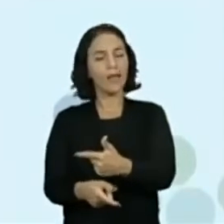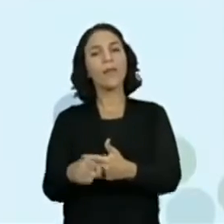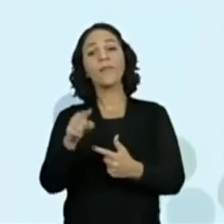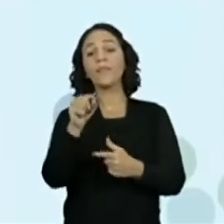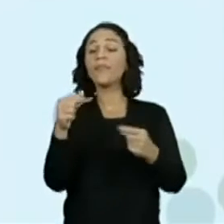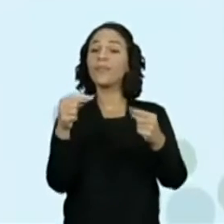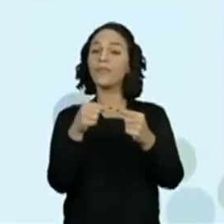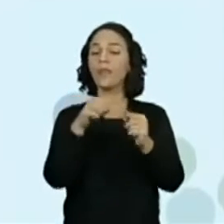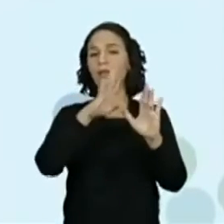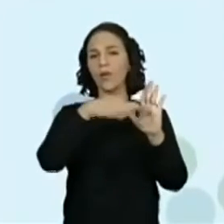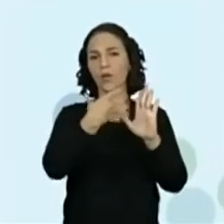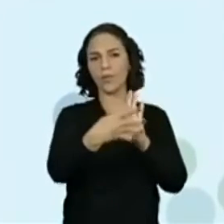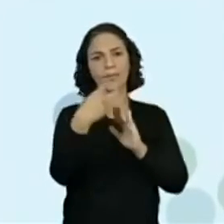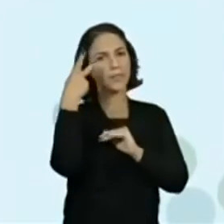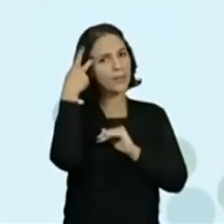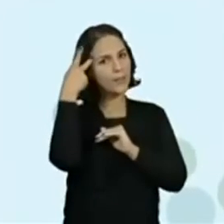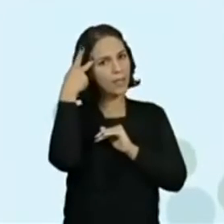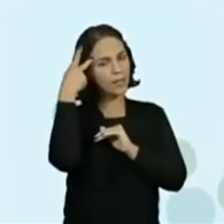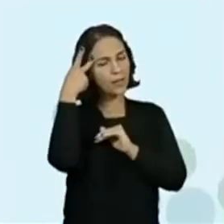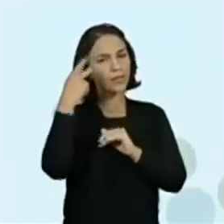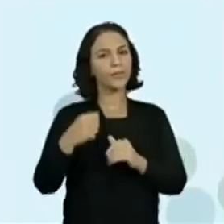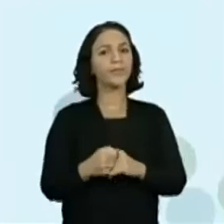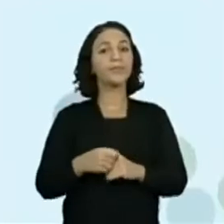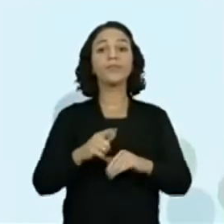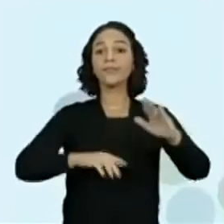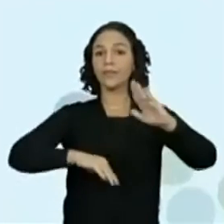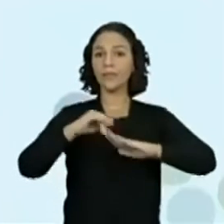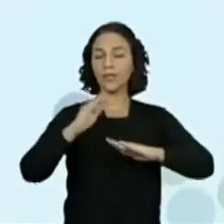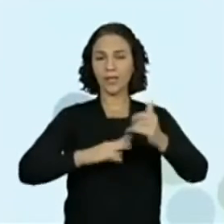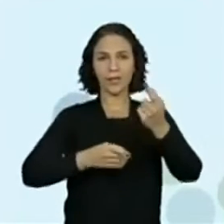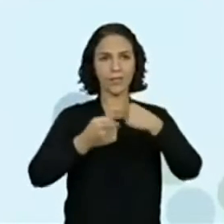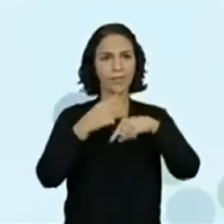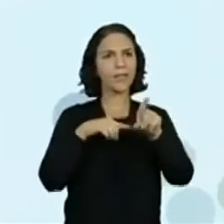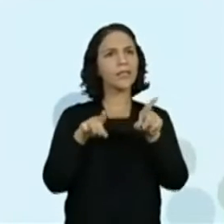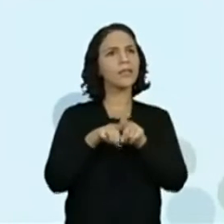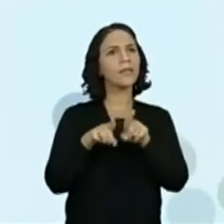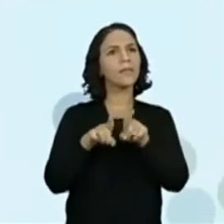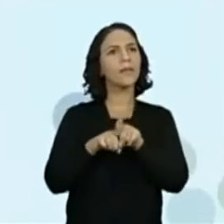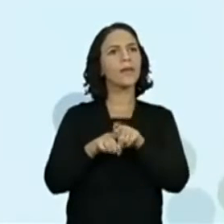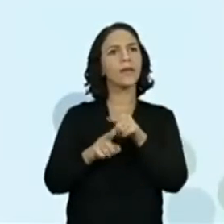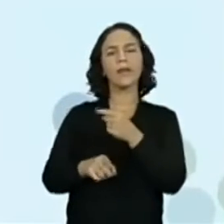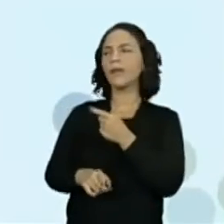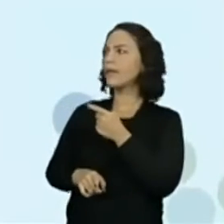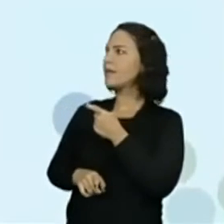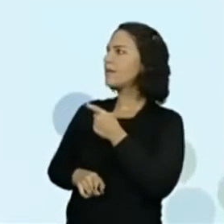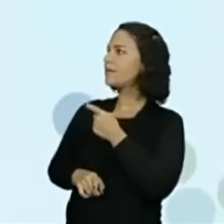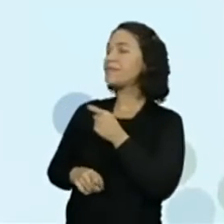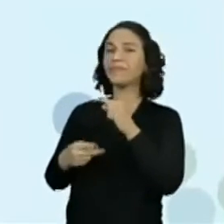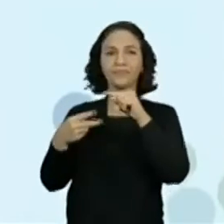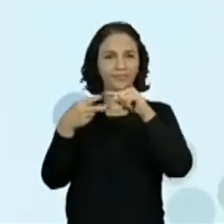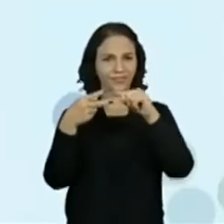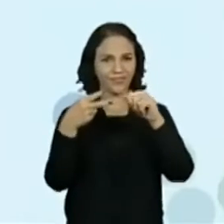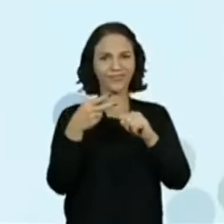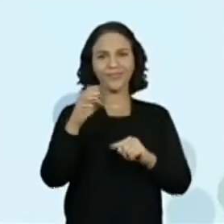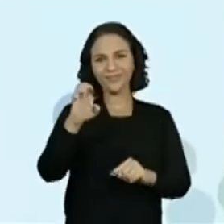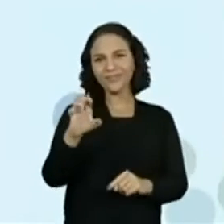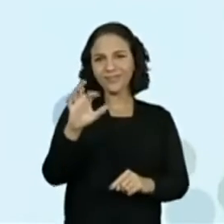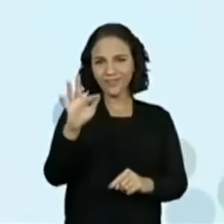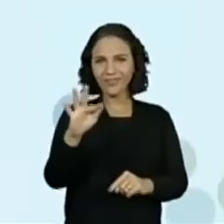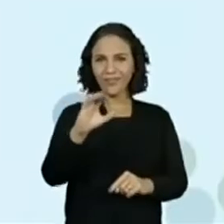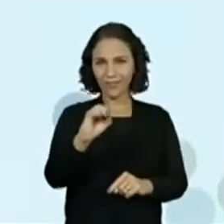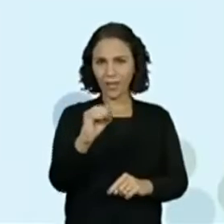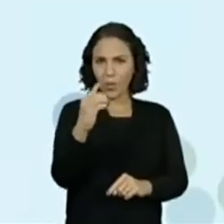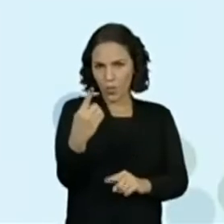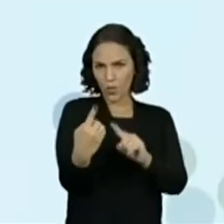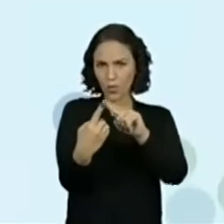currículo paulista. E veio aqui a habilidade EF01, por serem aí as primeiras aulas do ano.